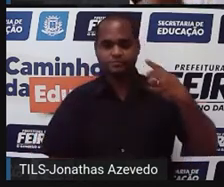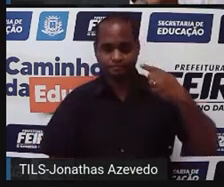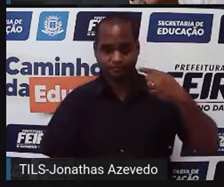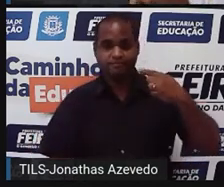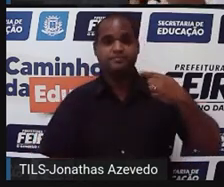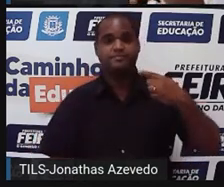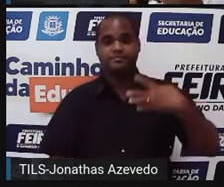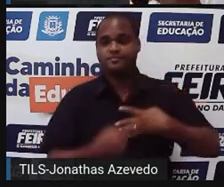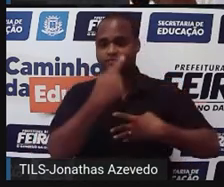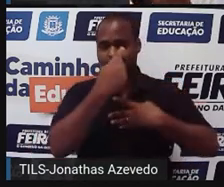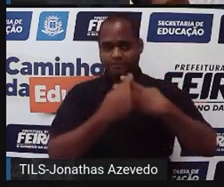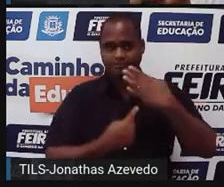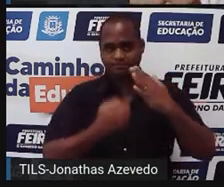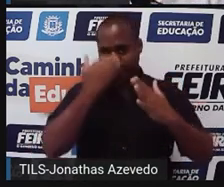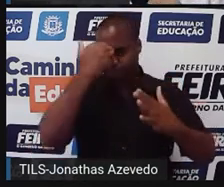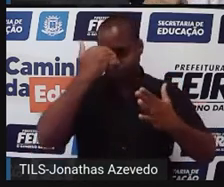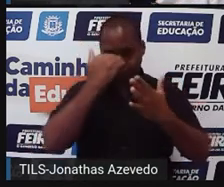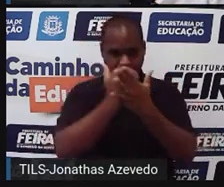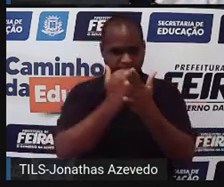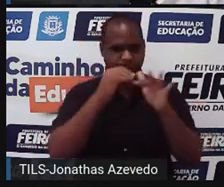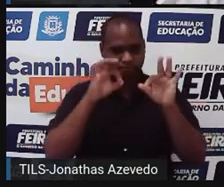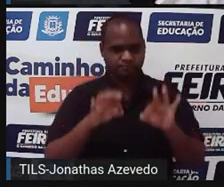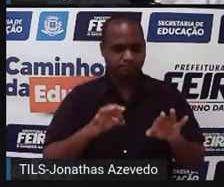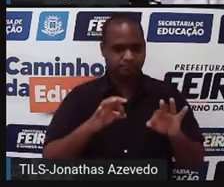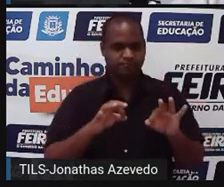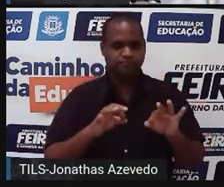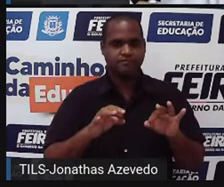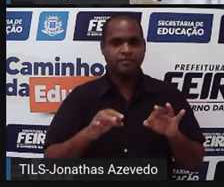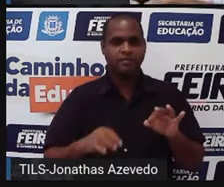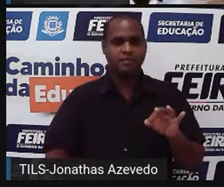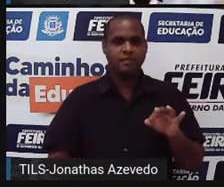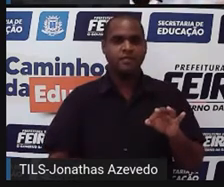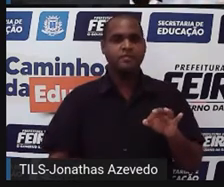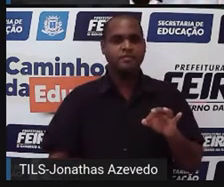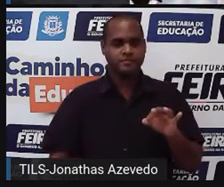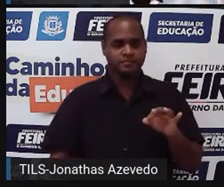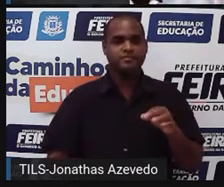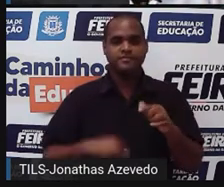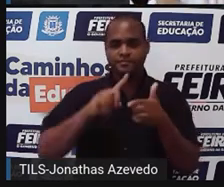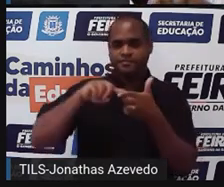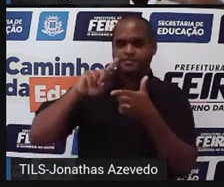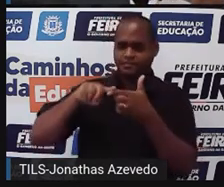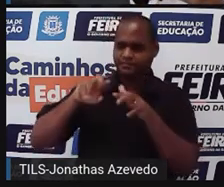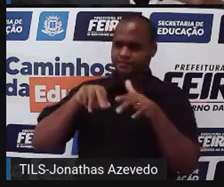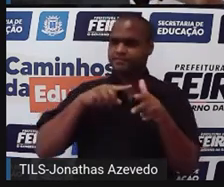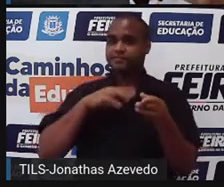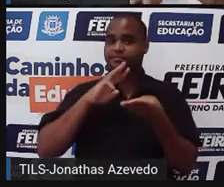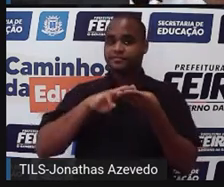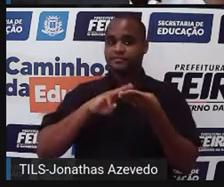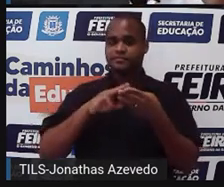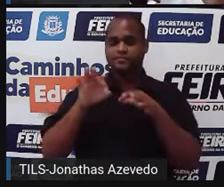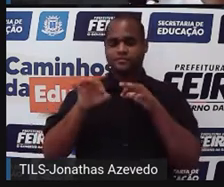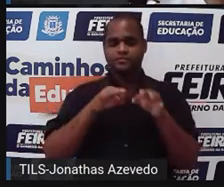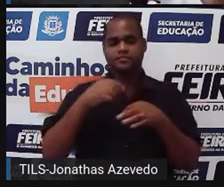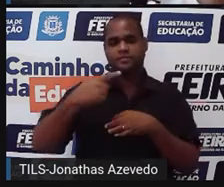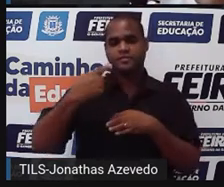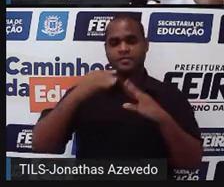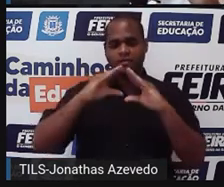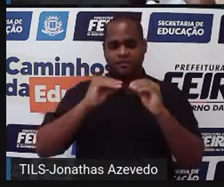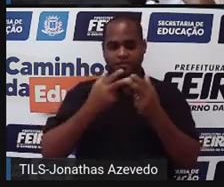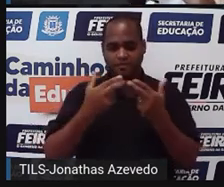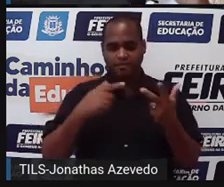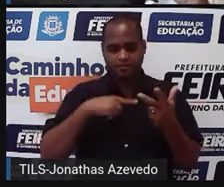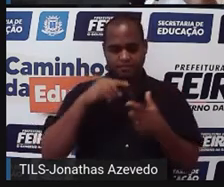E a gente precisa seguir a ordem desses passos, tá bom? Em qualquer problema em matemática, o primeiro passo é a compreensão,